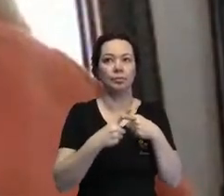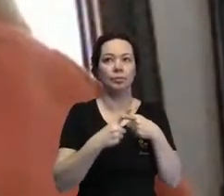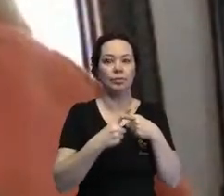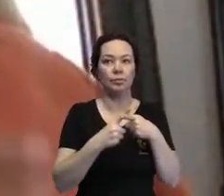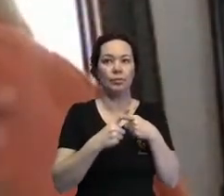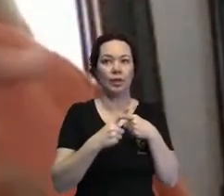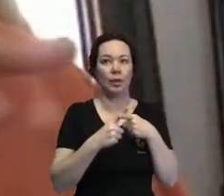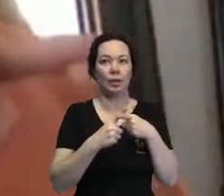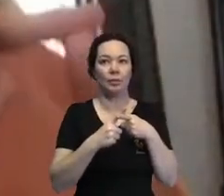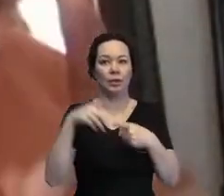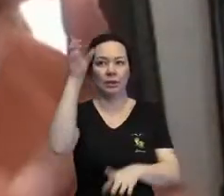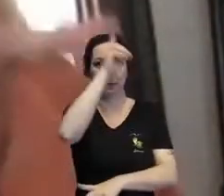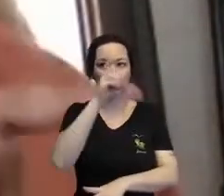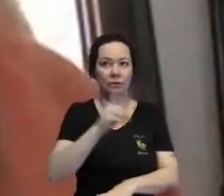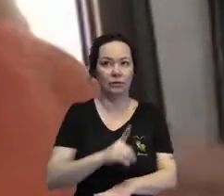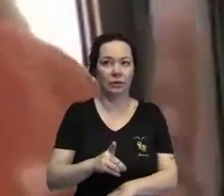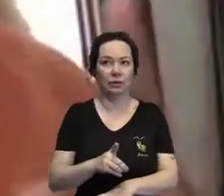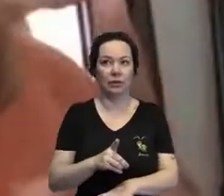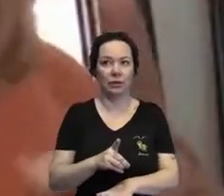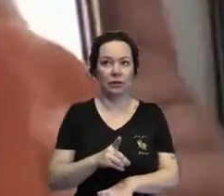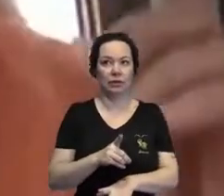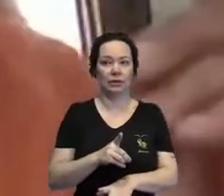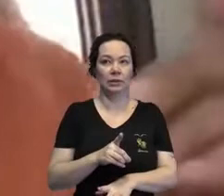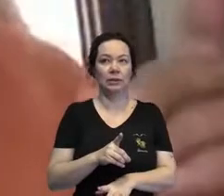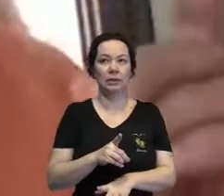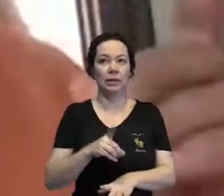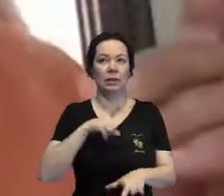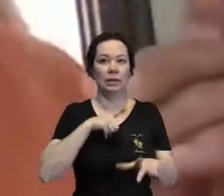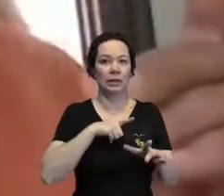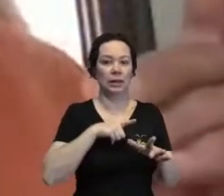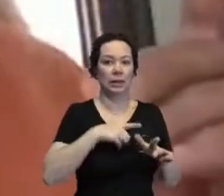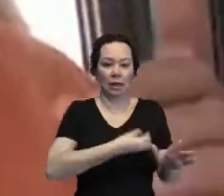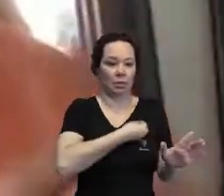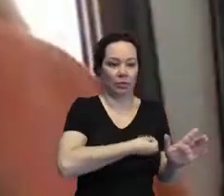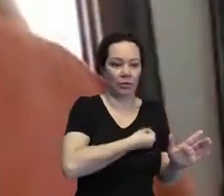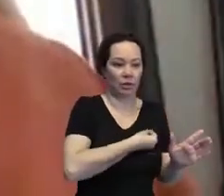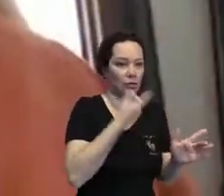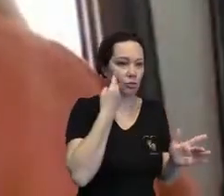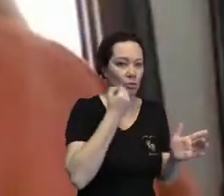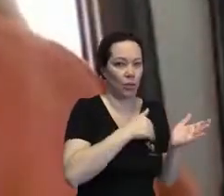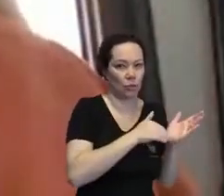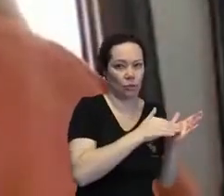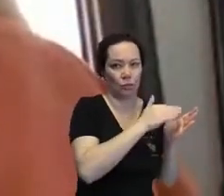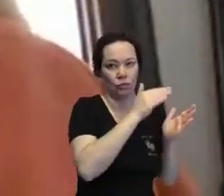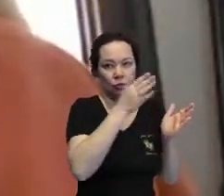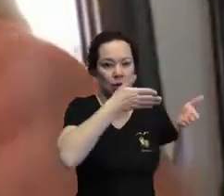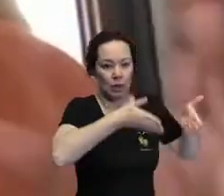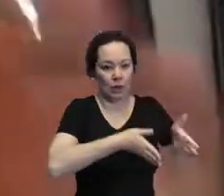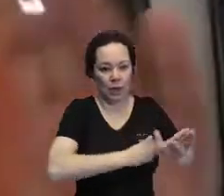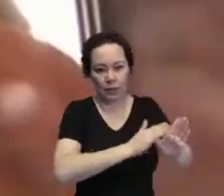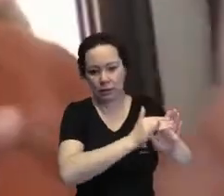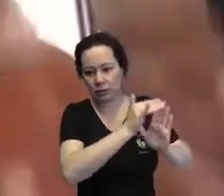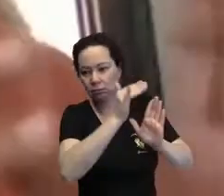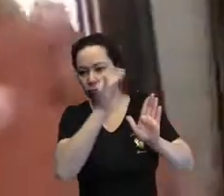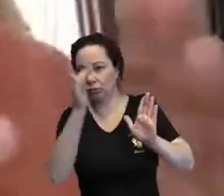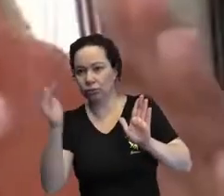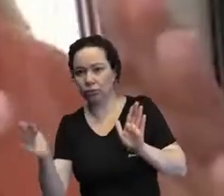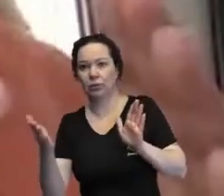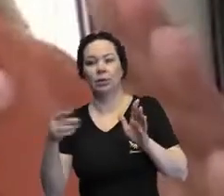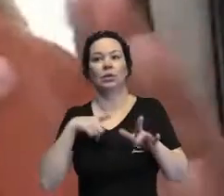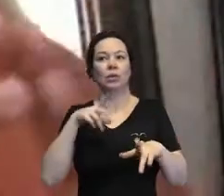da deficiência, ela acompanha, né, o ciclo da vida, é normal. Então, tem vários